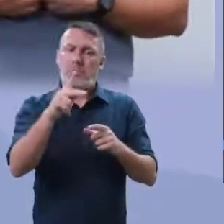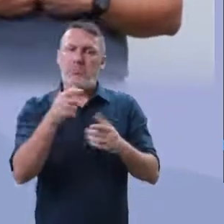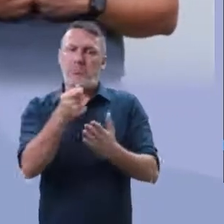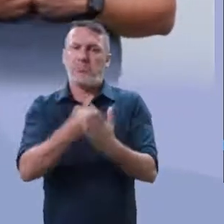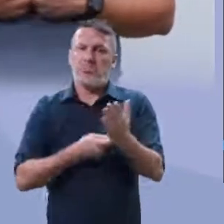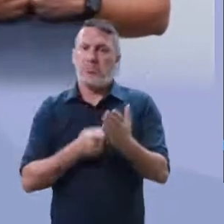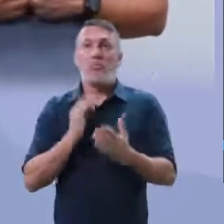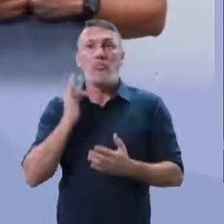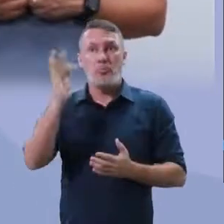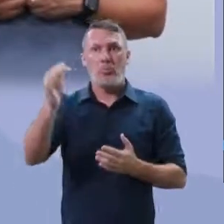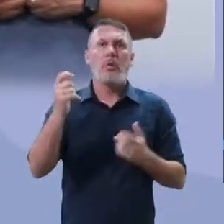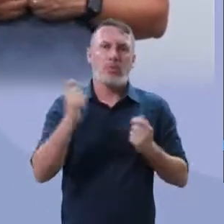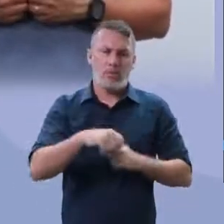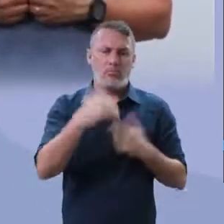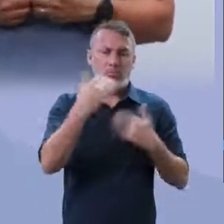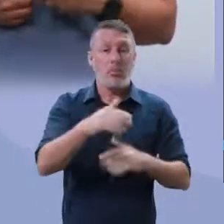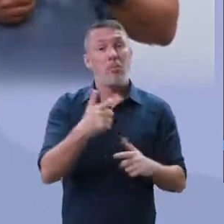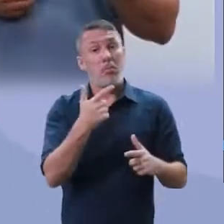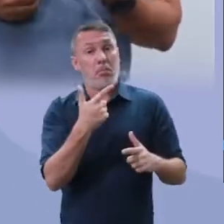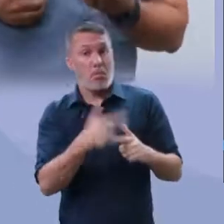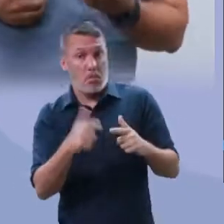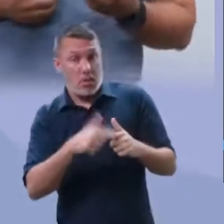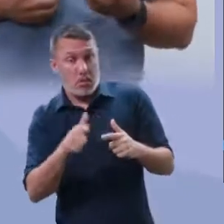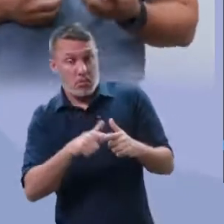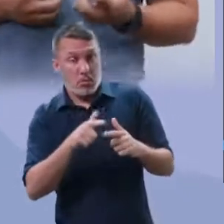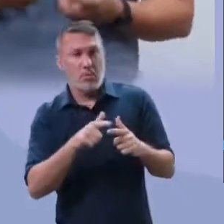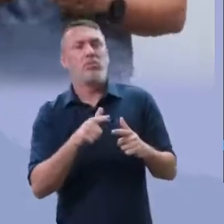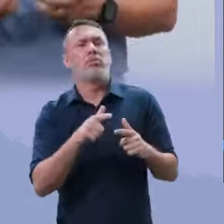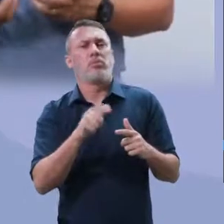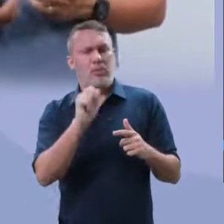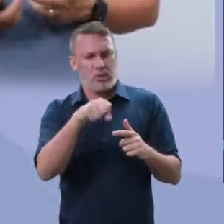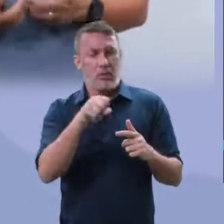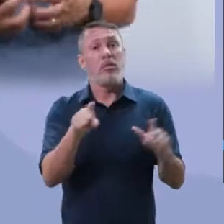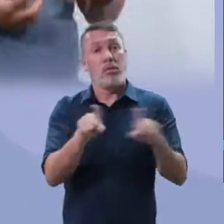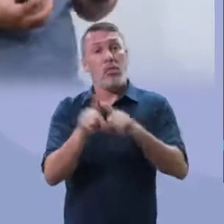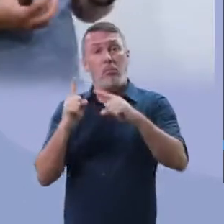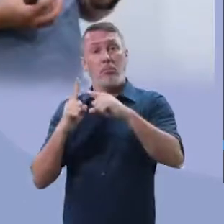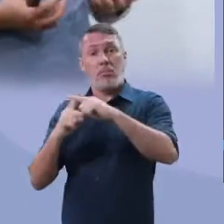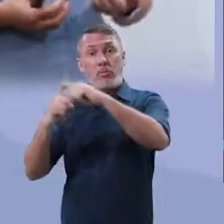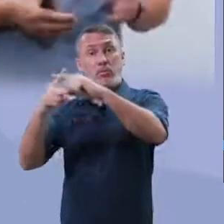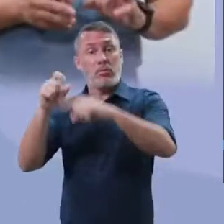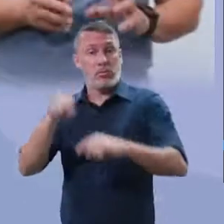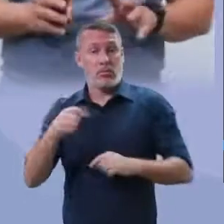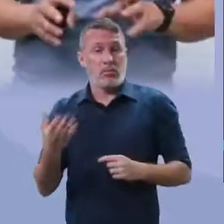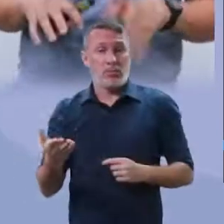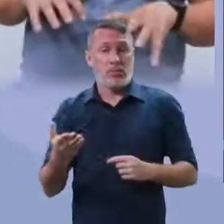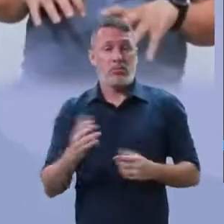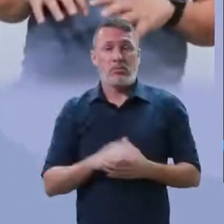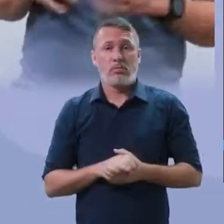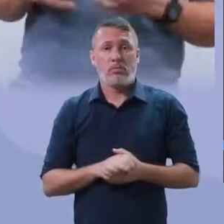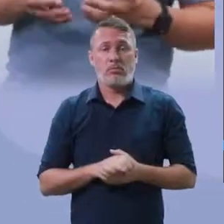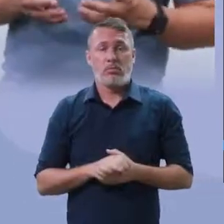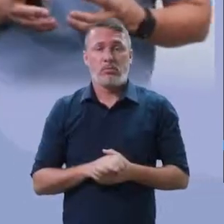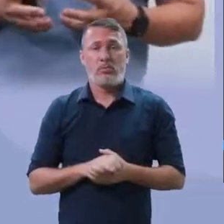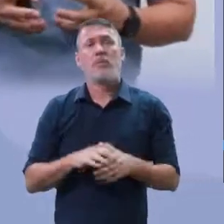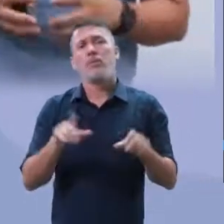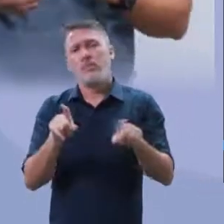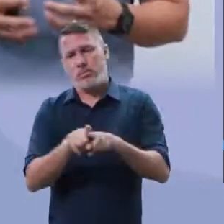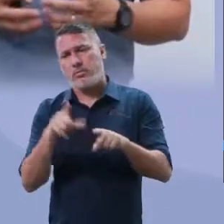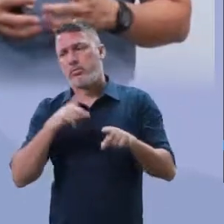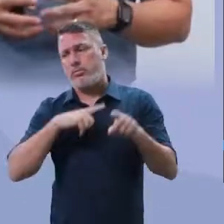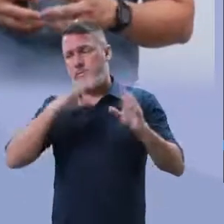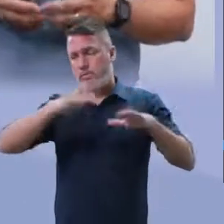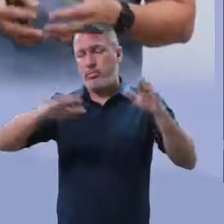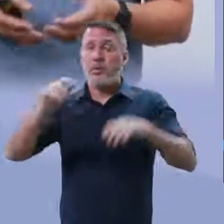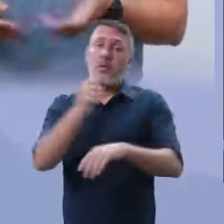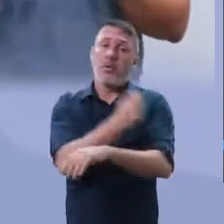tratado na sua redação. Os problemas e também no lado positivo. Alguns alunos, é claro que bem poucos,